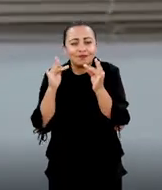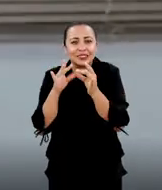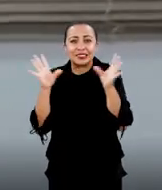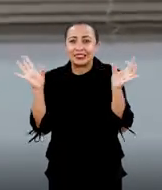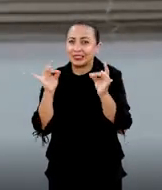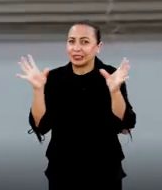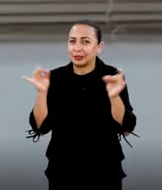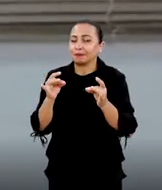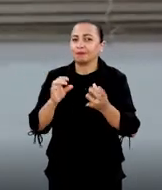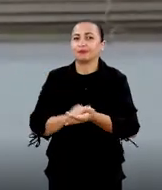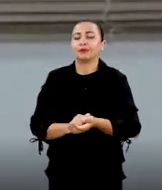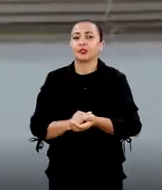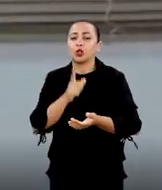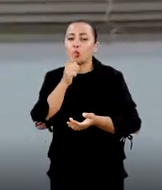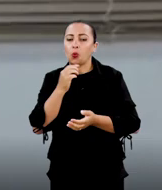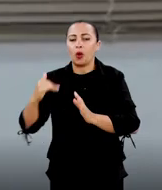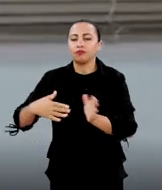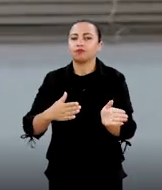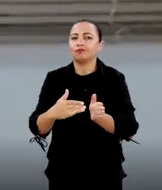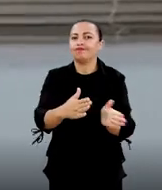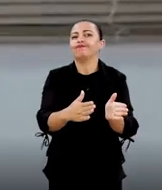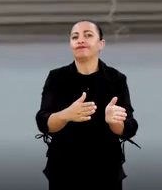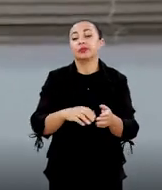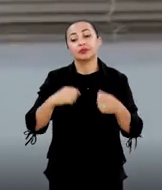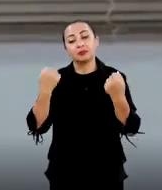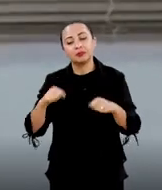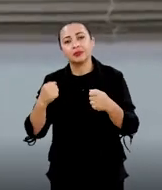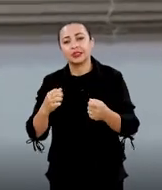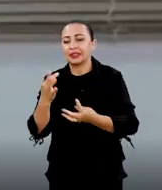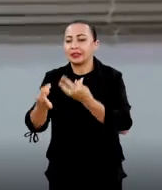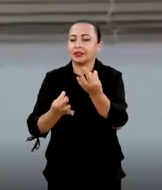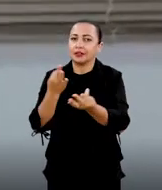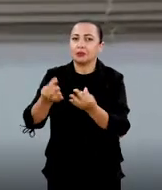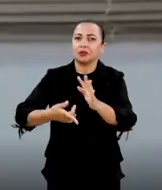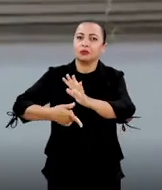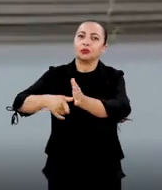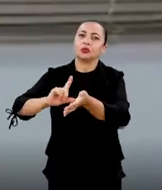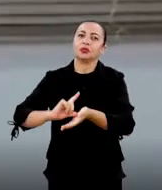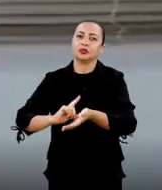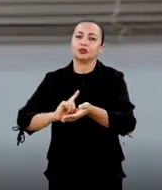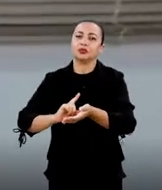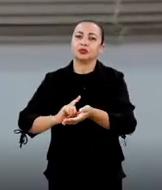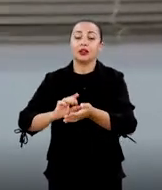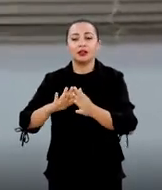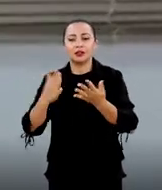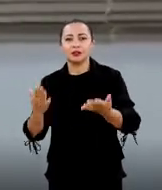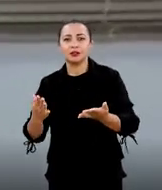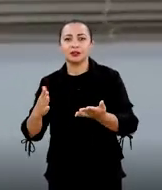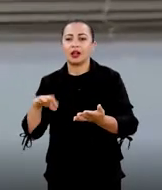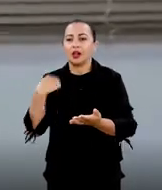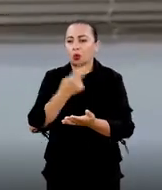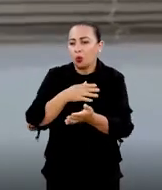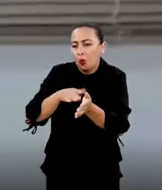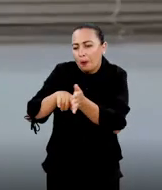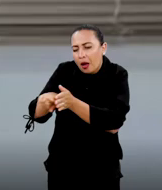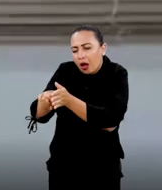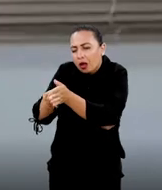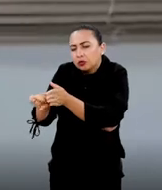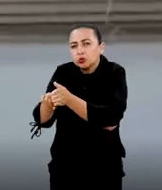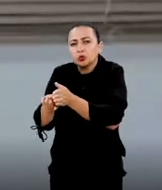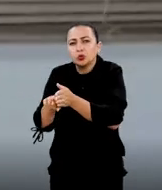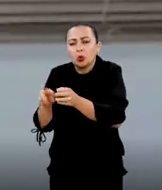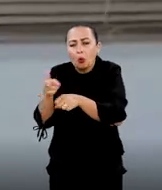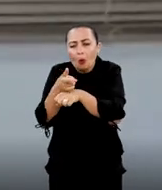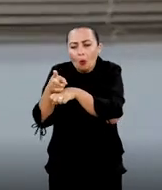os corpos hídricos. Então precisa-se de um tratamento prévio e foi por aí que nossa pesquisa caminhou,